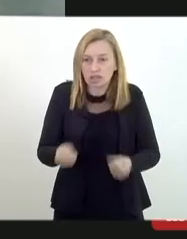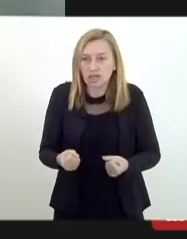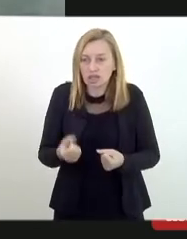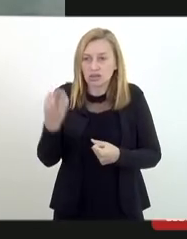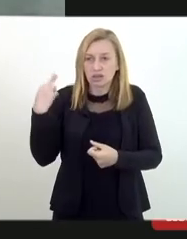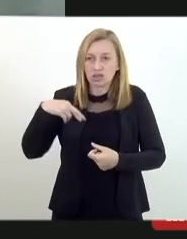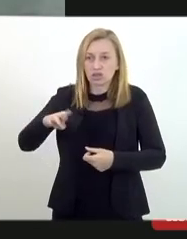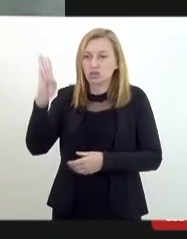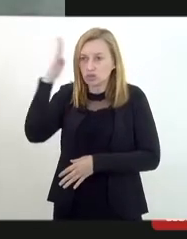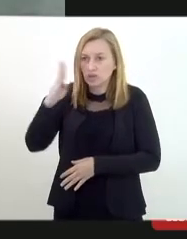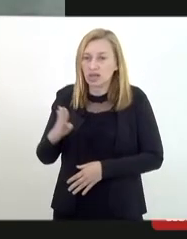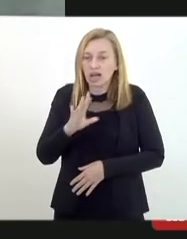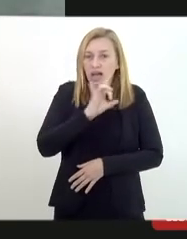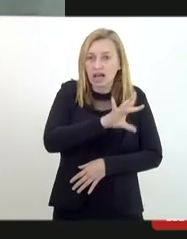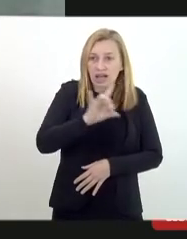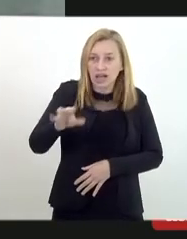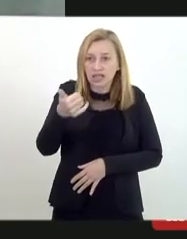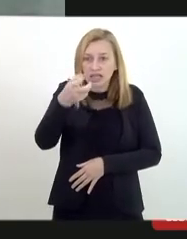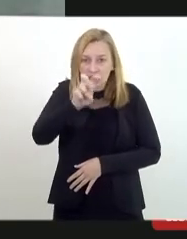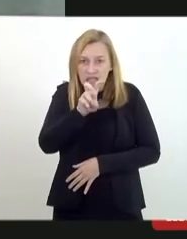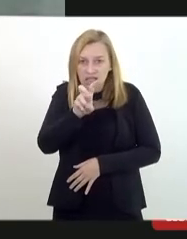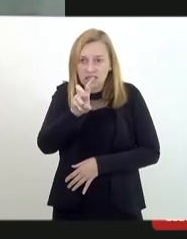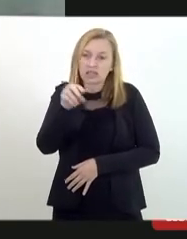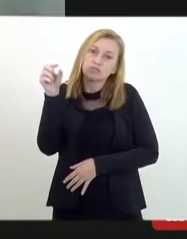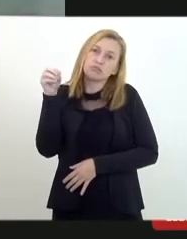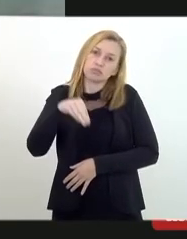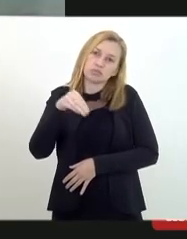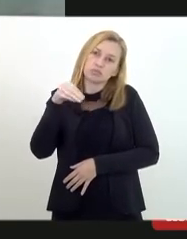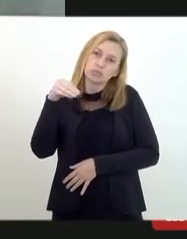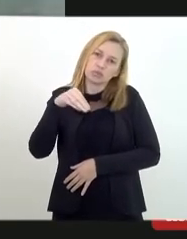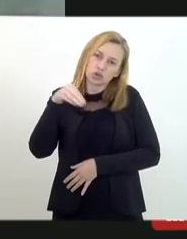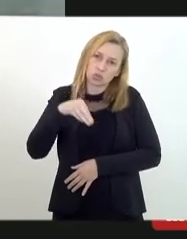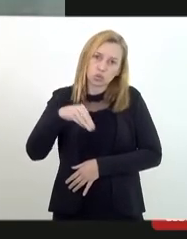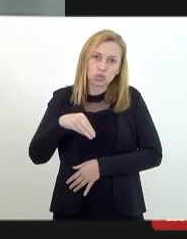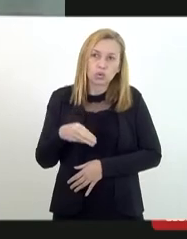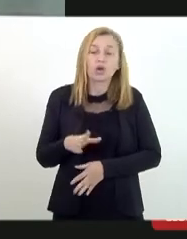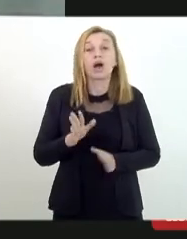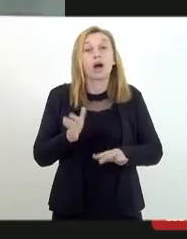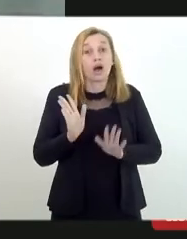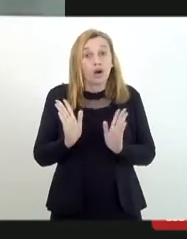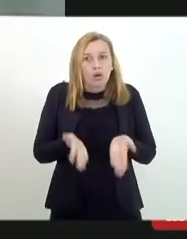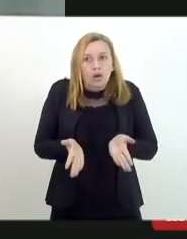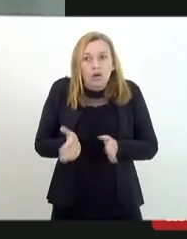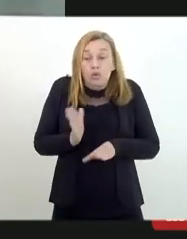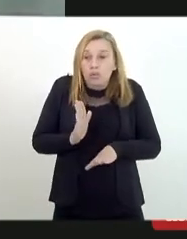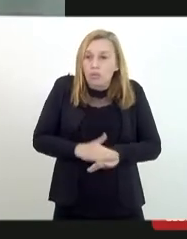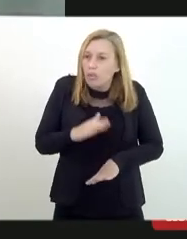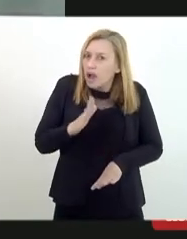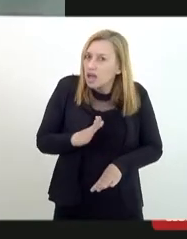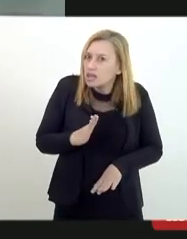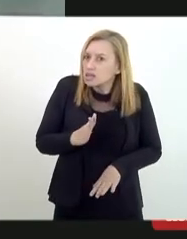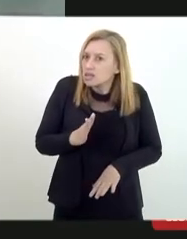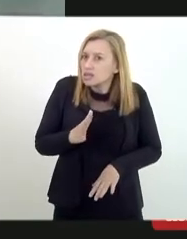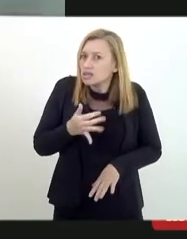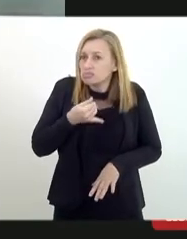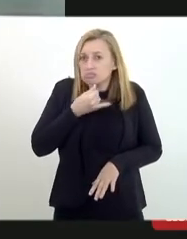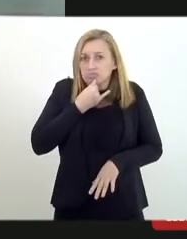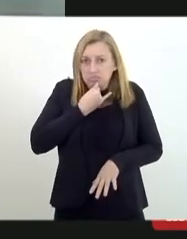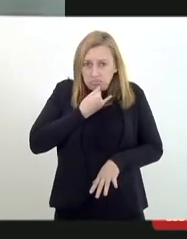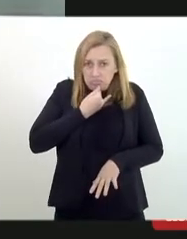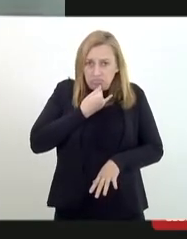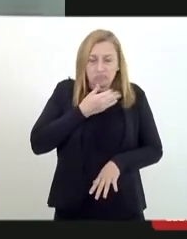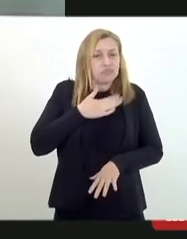A cada 15 minutos você tem um caso de intolerância religiosa. Agora, o mais chocante para